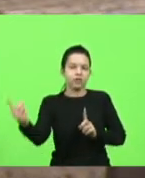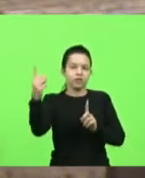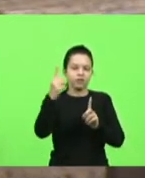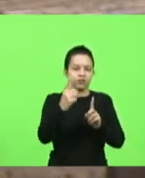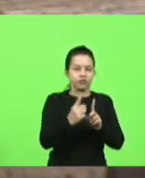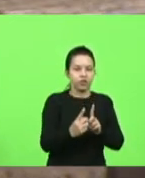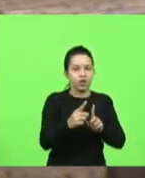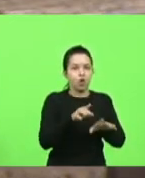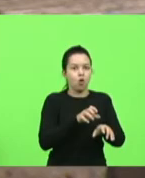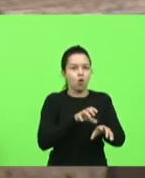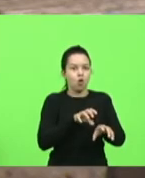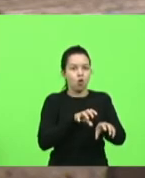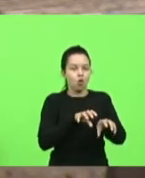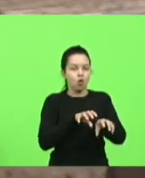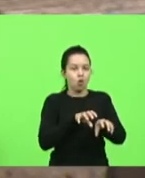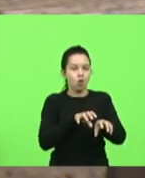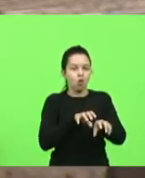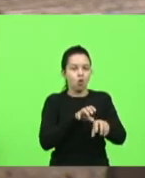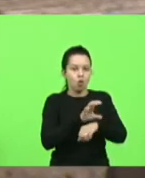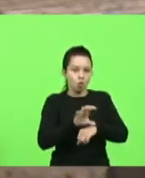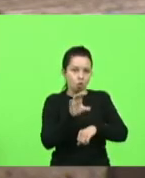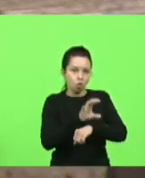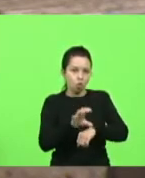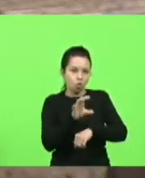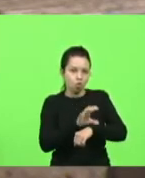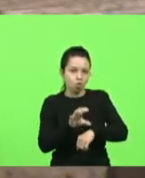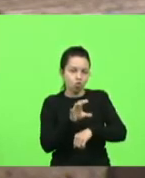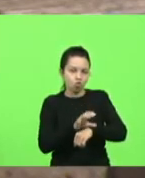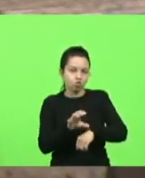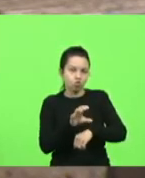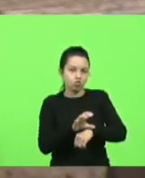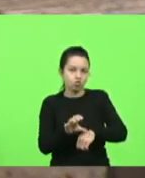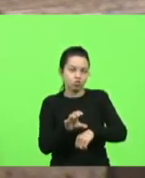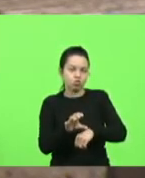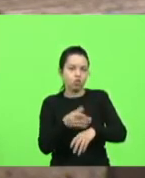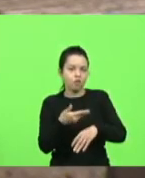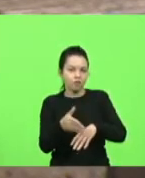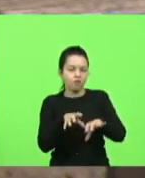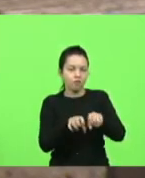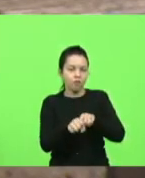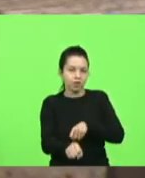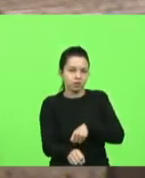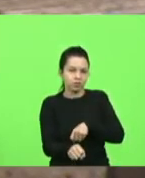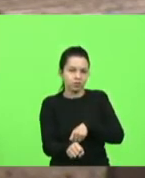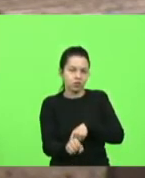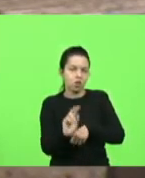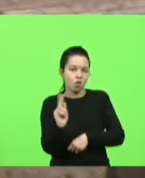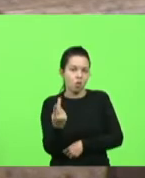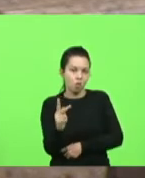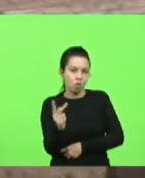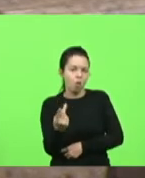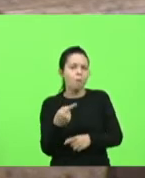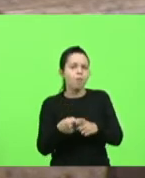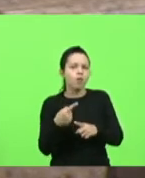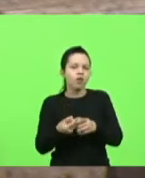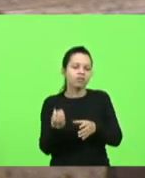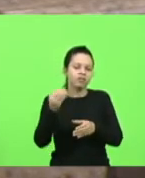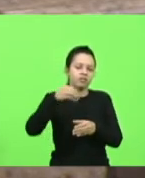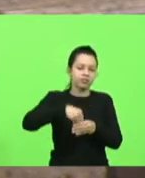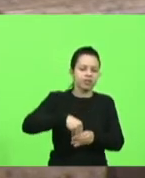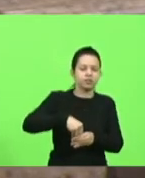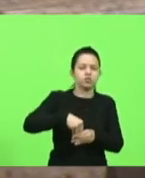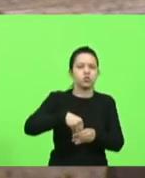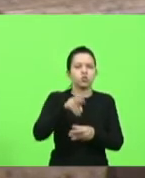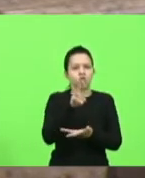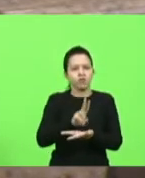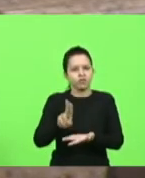formação de bicha e aí por que que sempre dentro das universidades isso